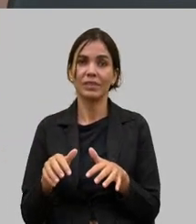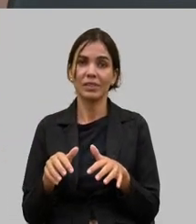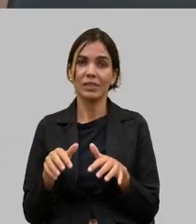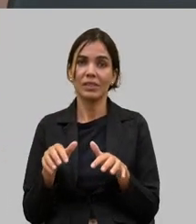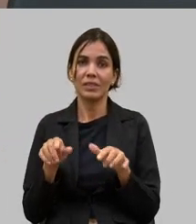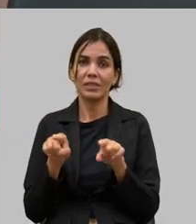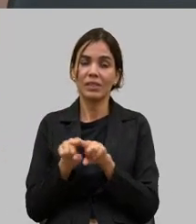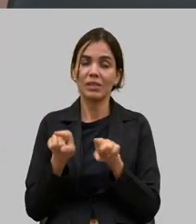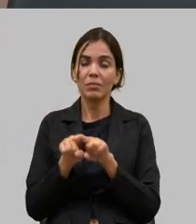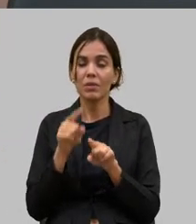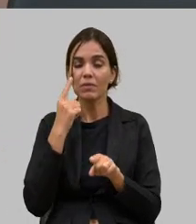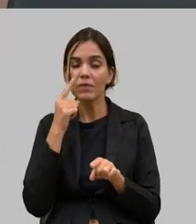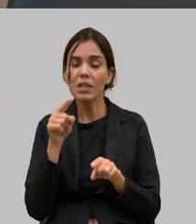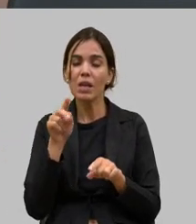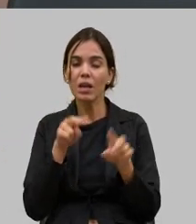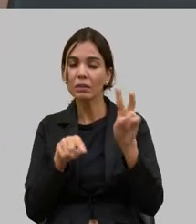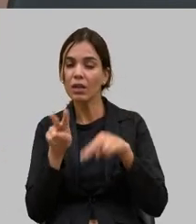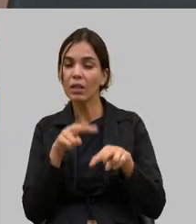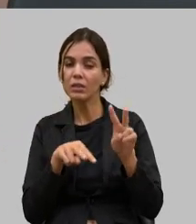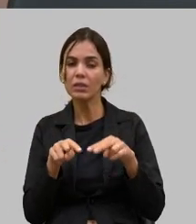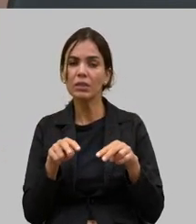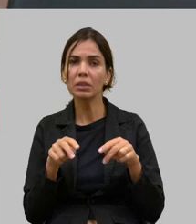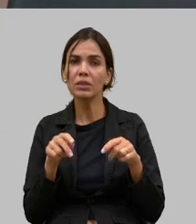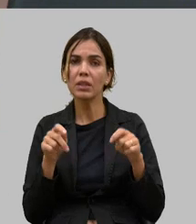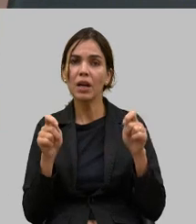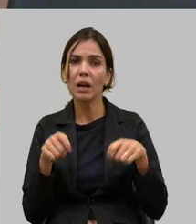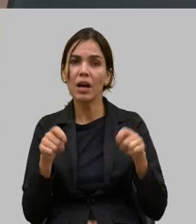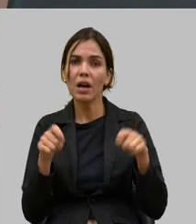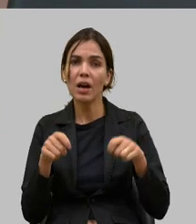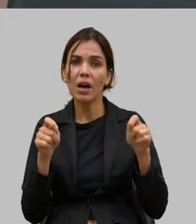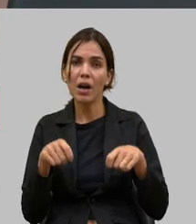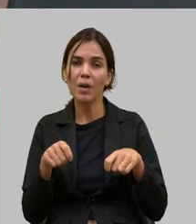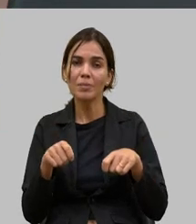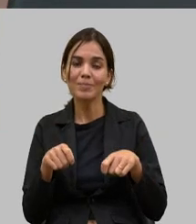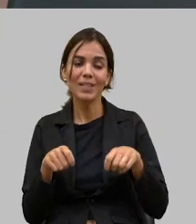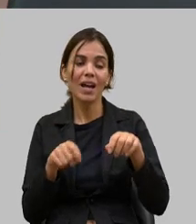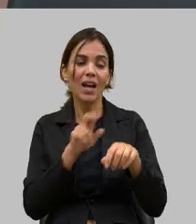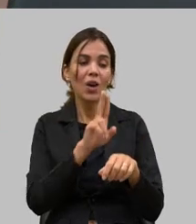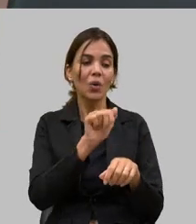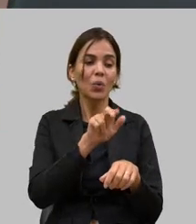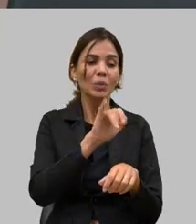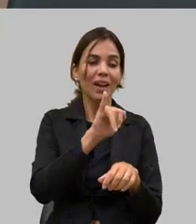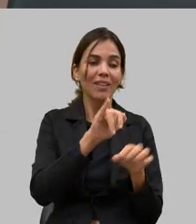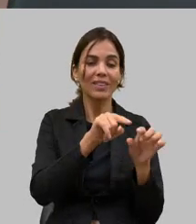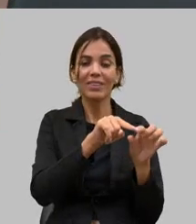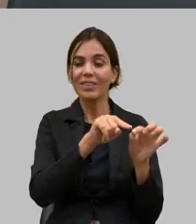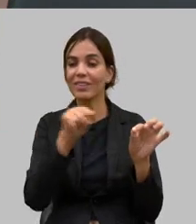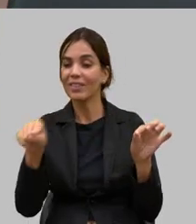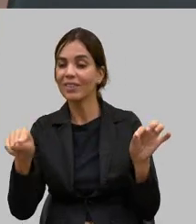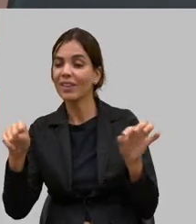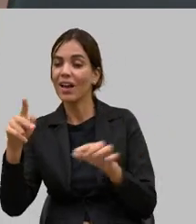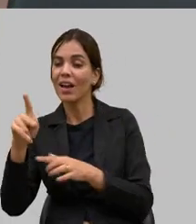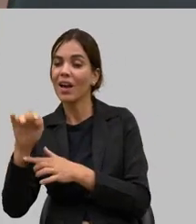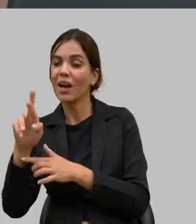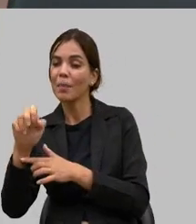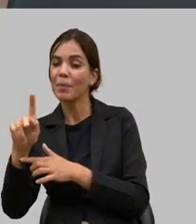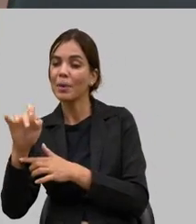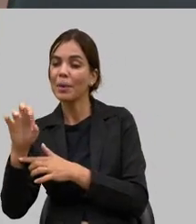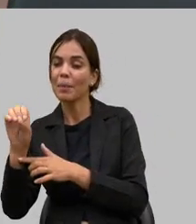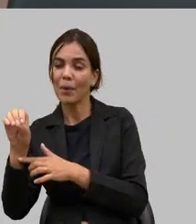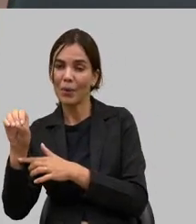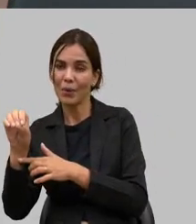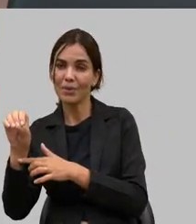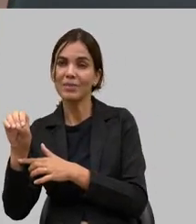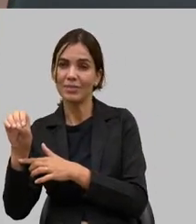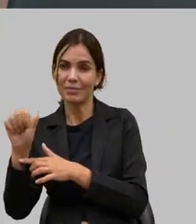analisa ali a possibilidade da VLI ligar o NAI a Pirapora é um sonho é um sonho eu que estive em